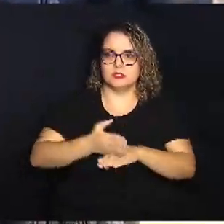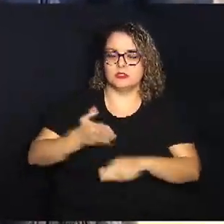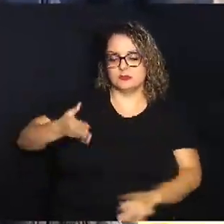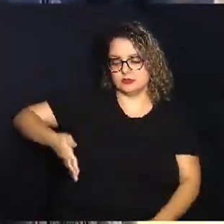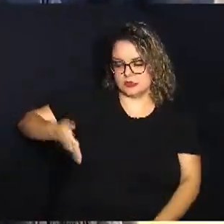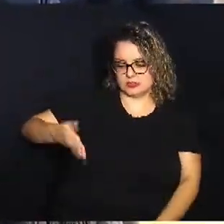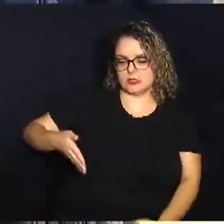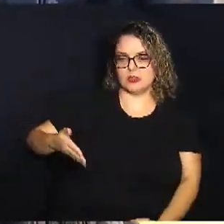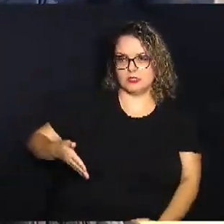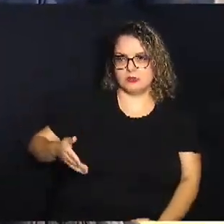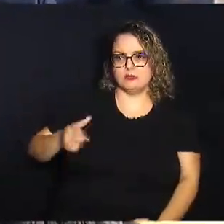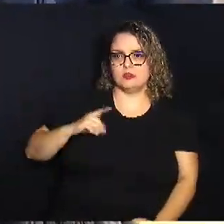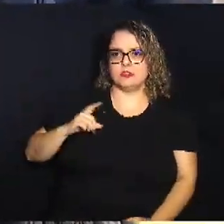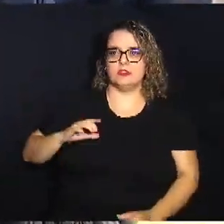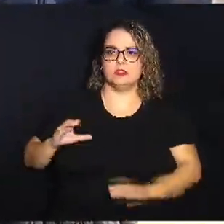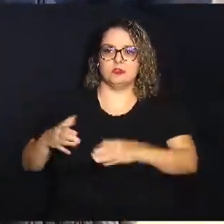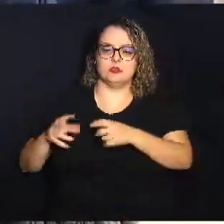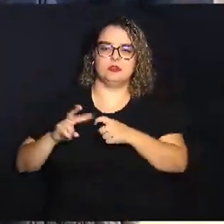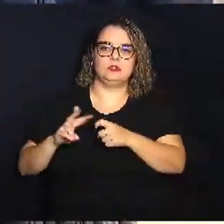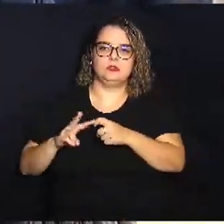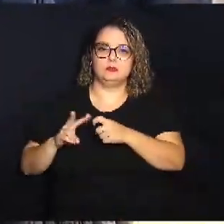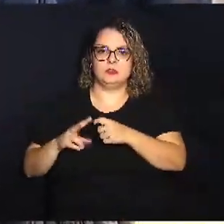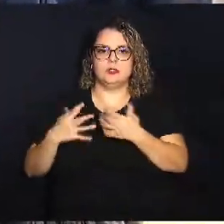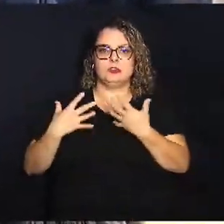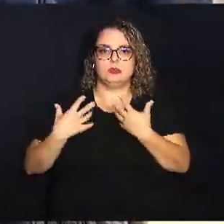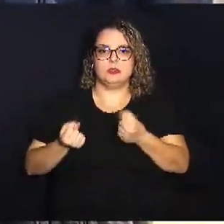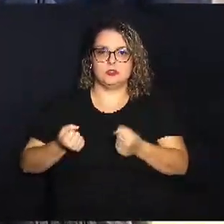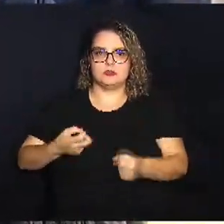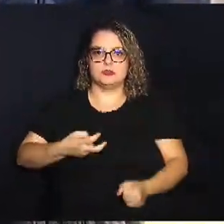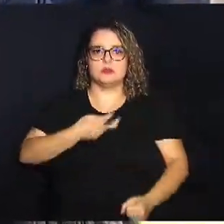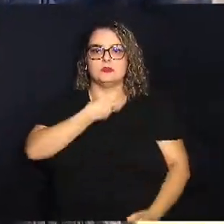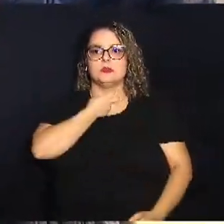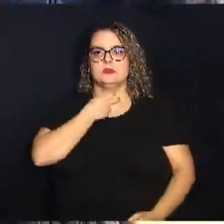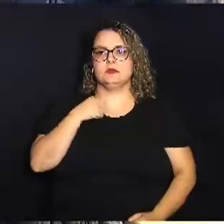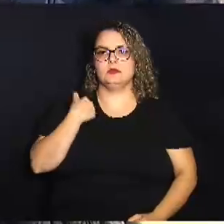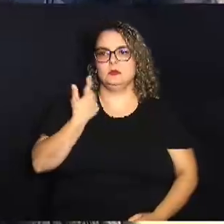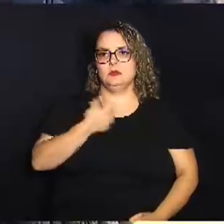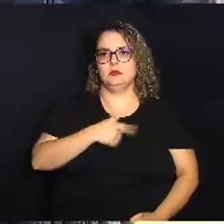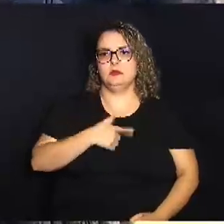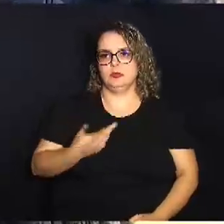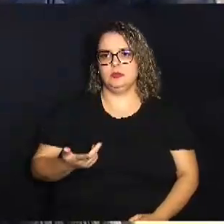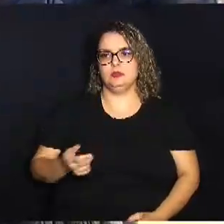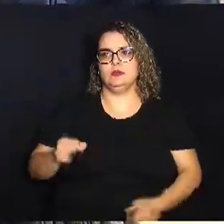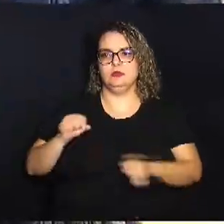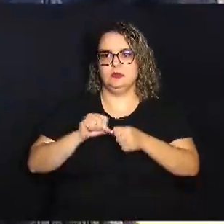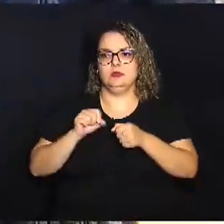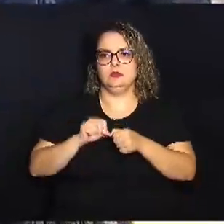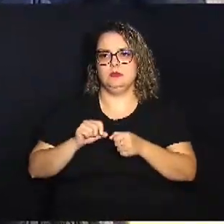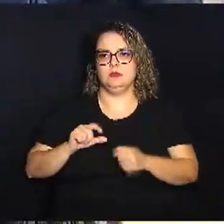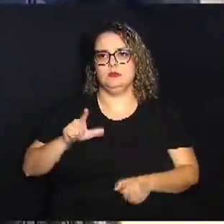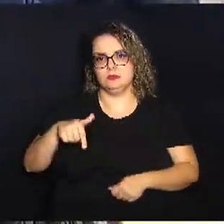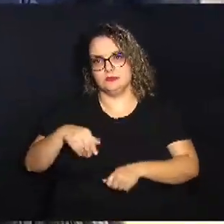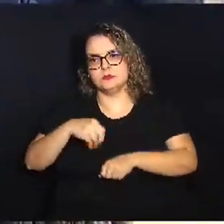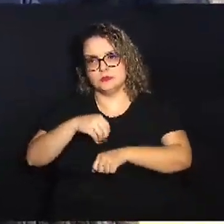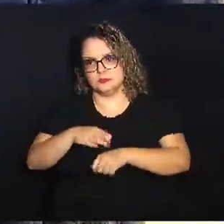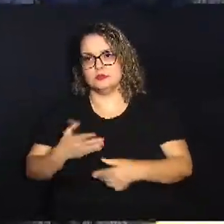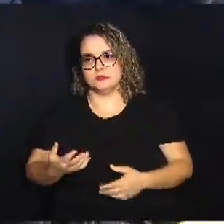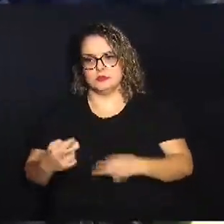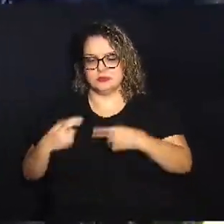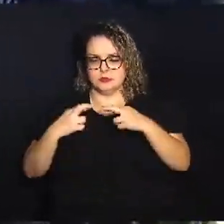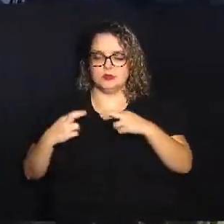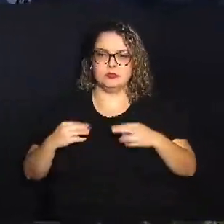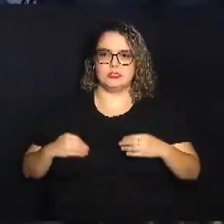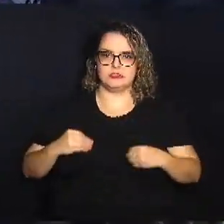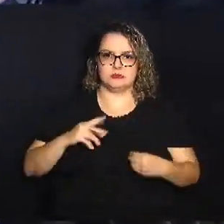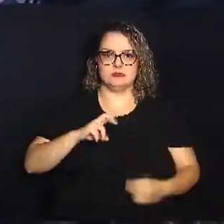onde vai ter equipe de veterinários que vão estar recebendo esses morcegos para a gente, para nós fazermos o posterior encaminhamento para exame de raiva.